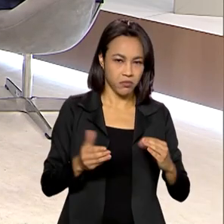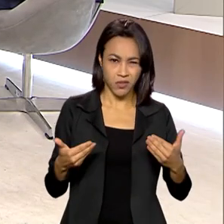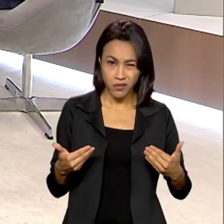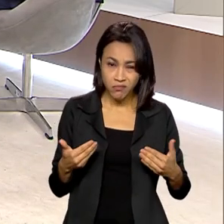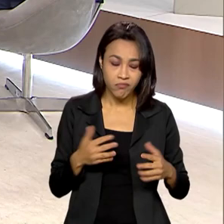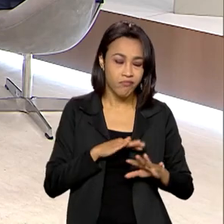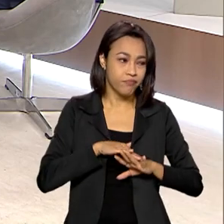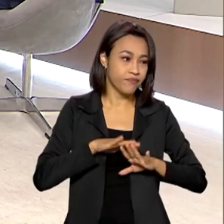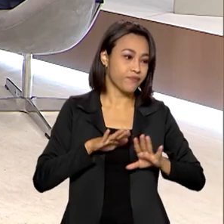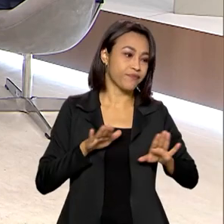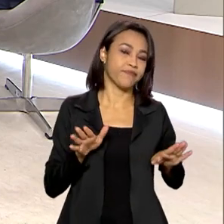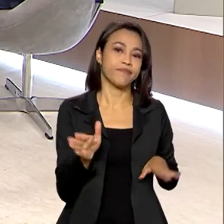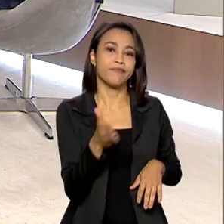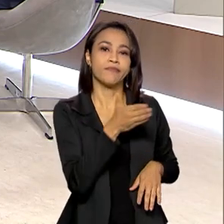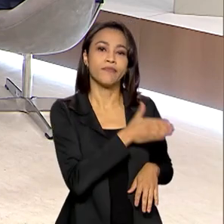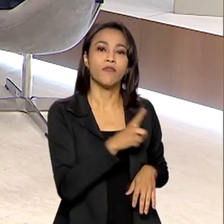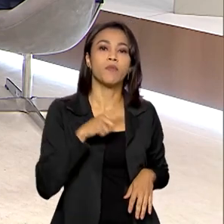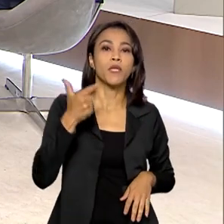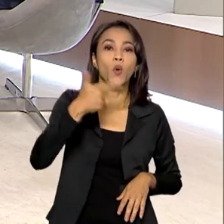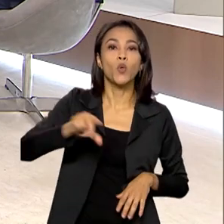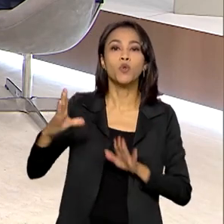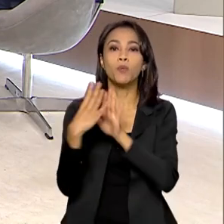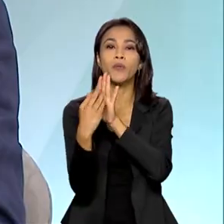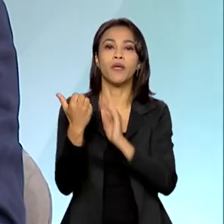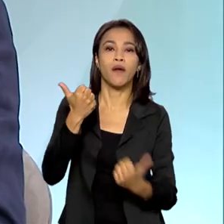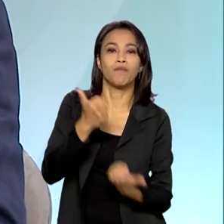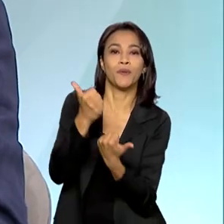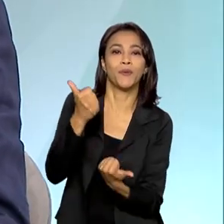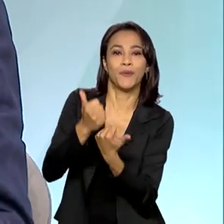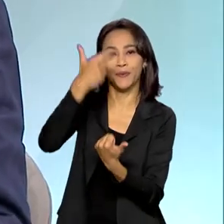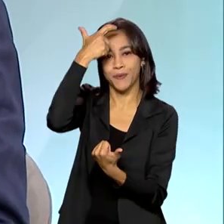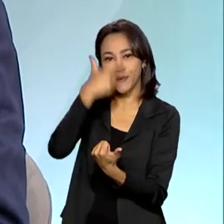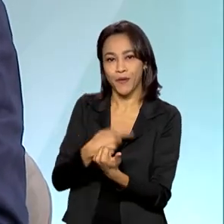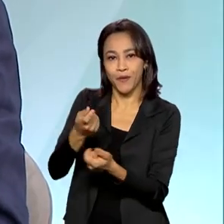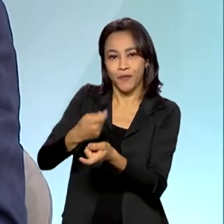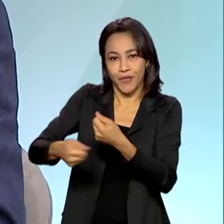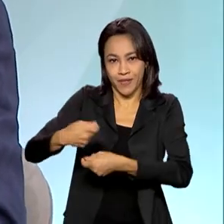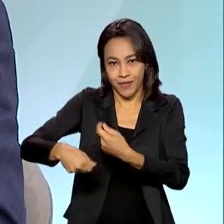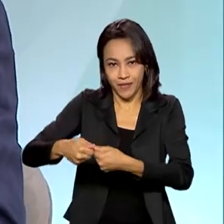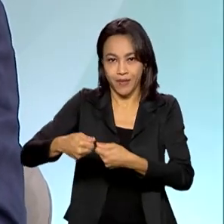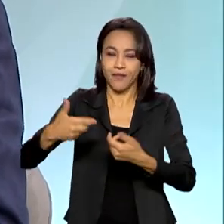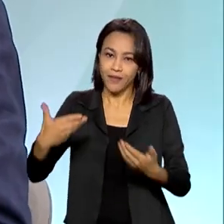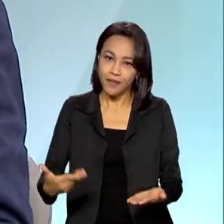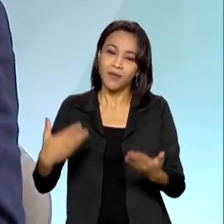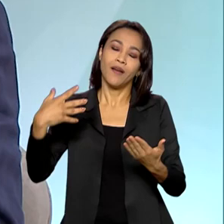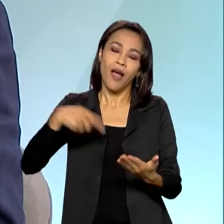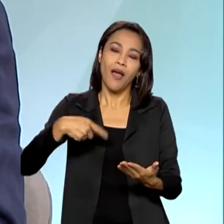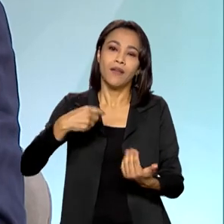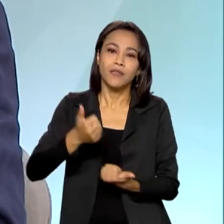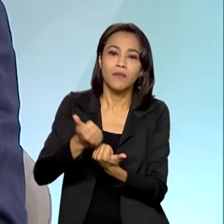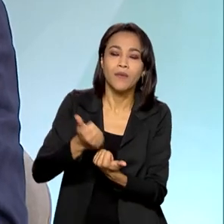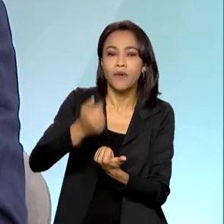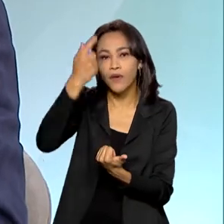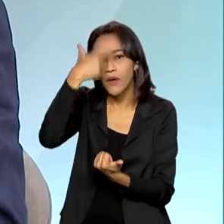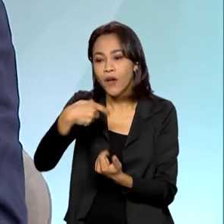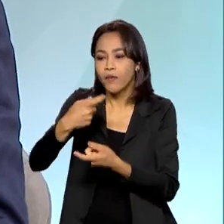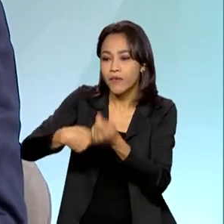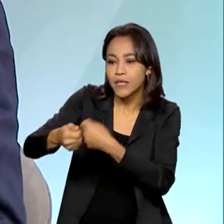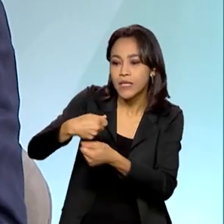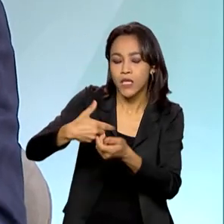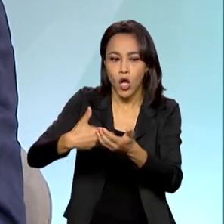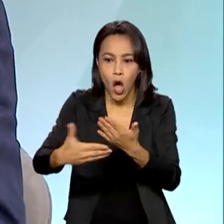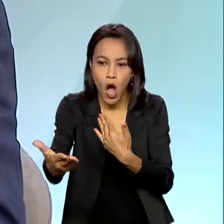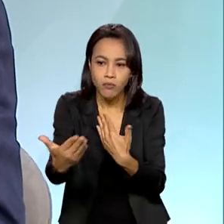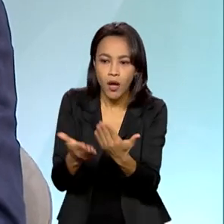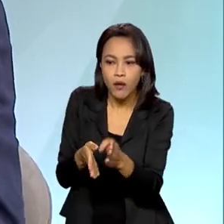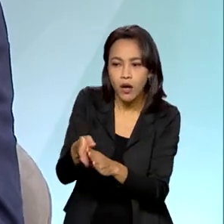teremos aquele assessor financeiro. Então, o mundo bancário também se transforma, a assessoria financeira passa a ser uma questão